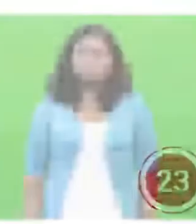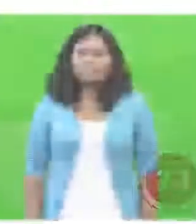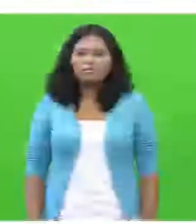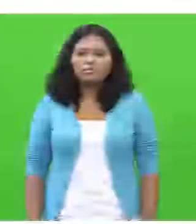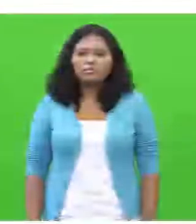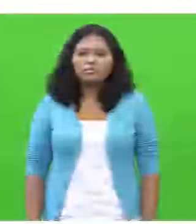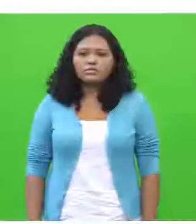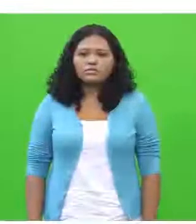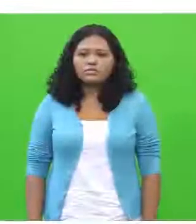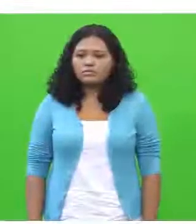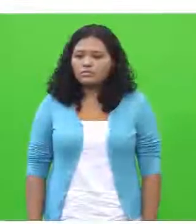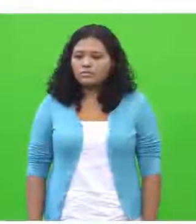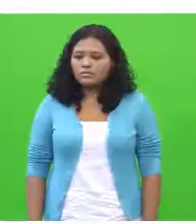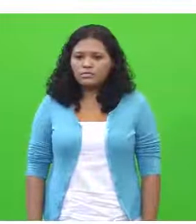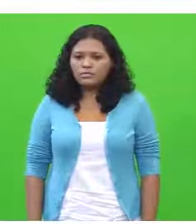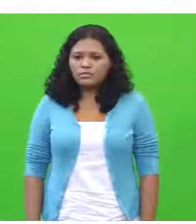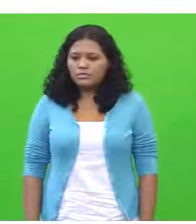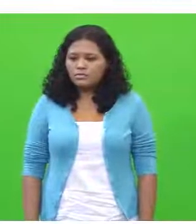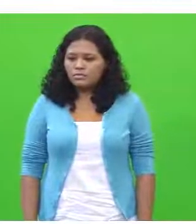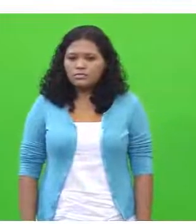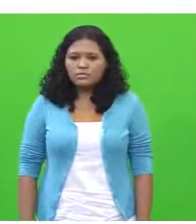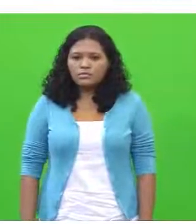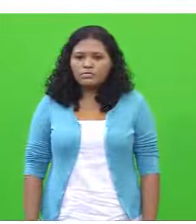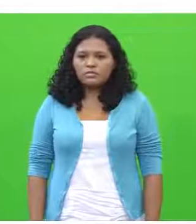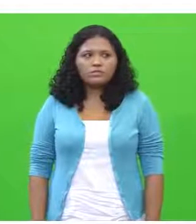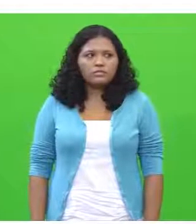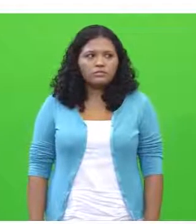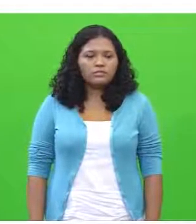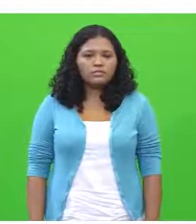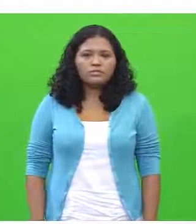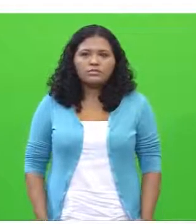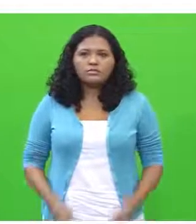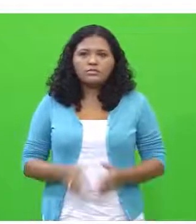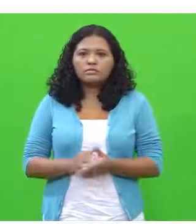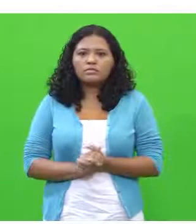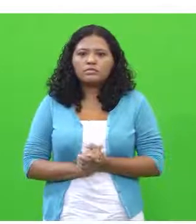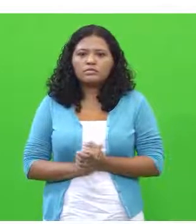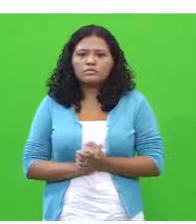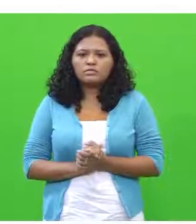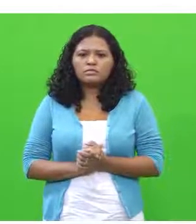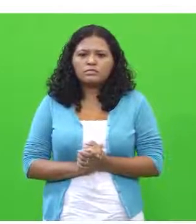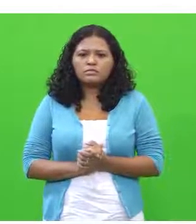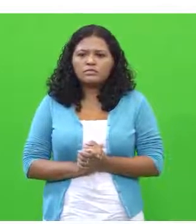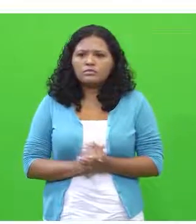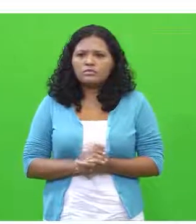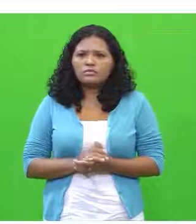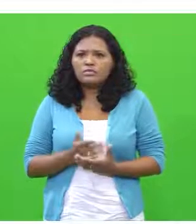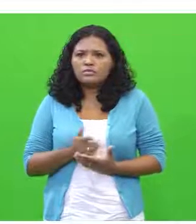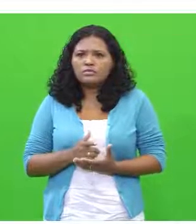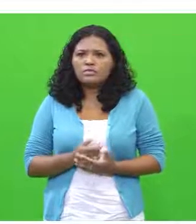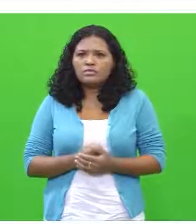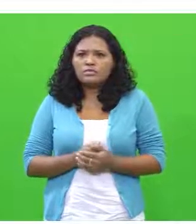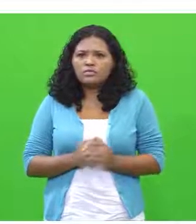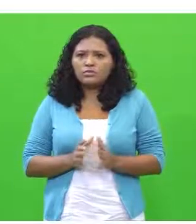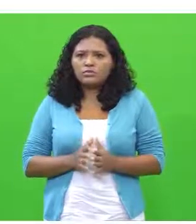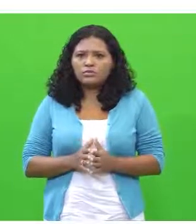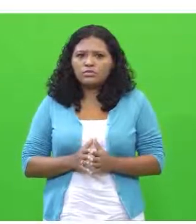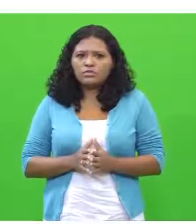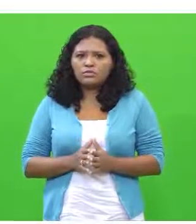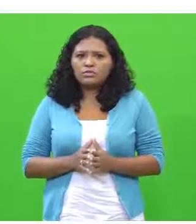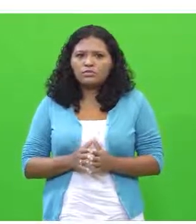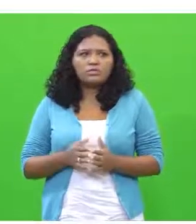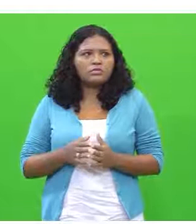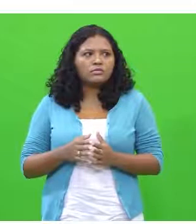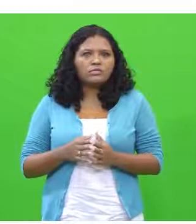próxima cartela. Elogiada por pais, ativistas e entidades, a resolução